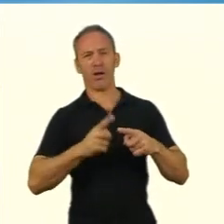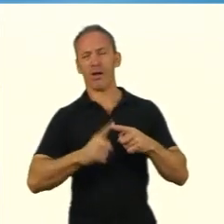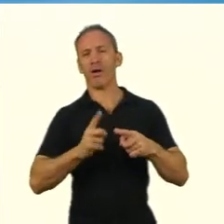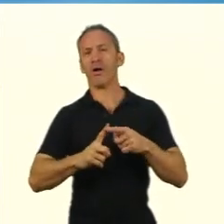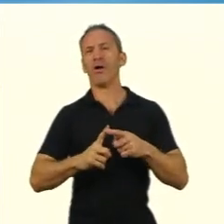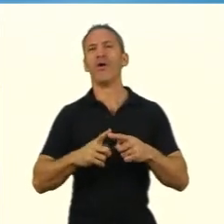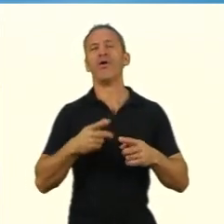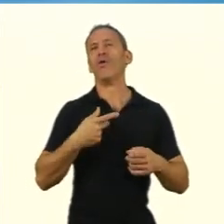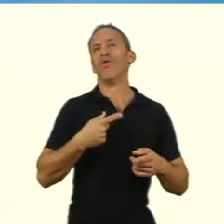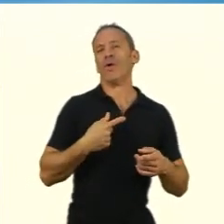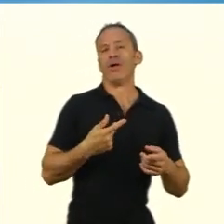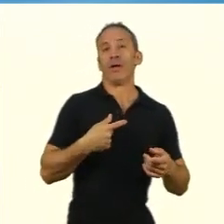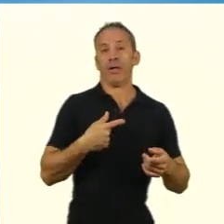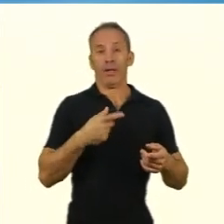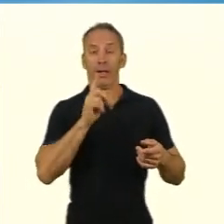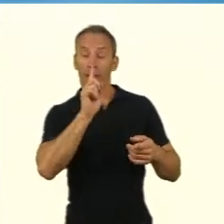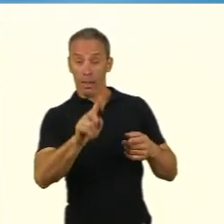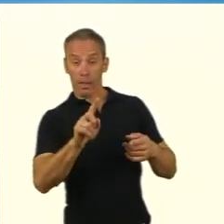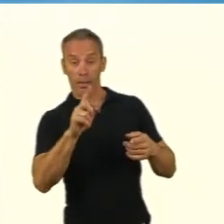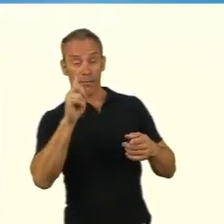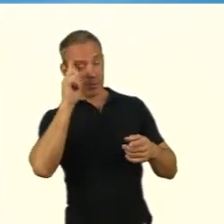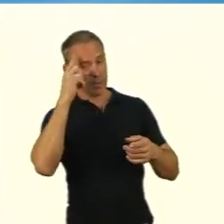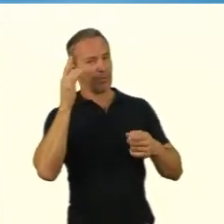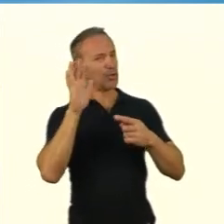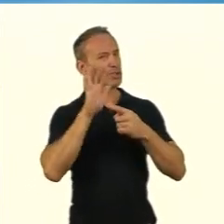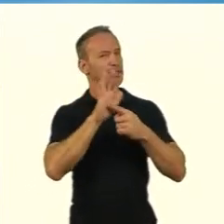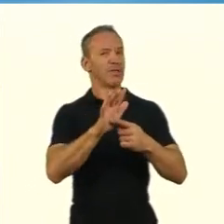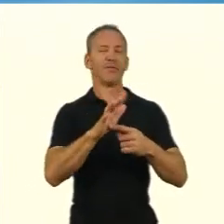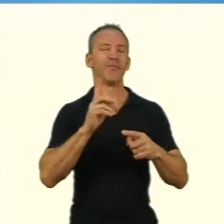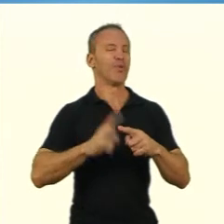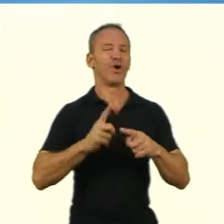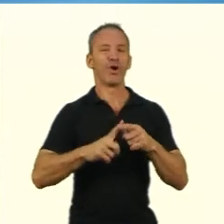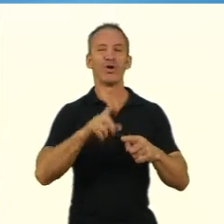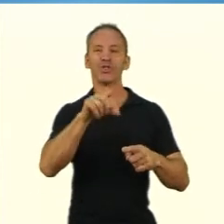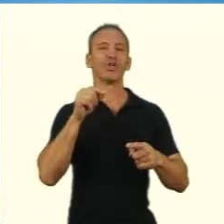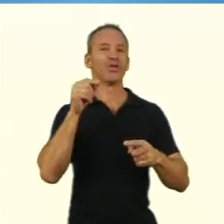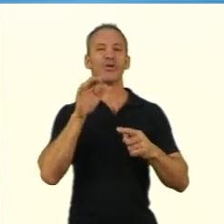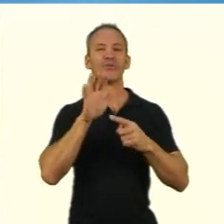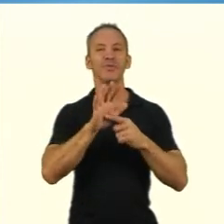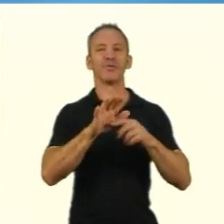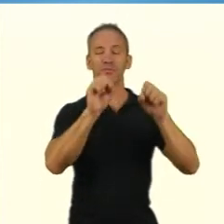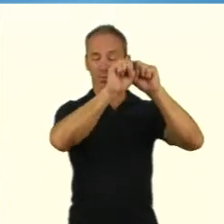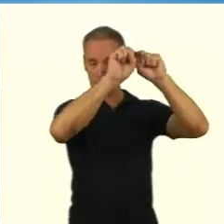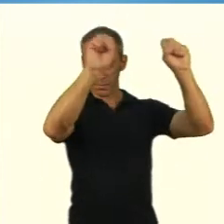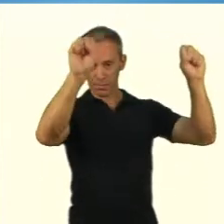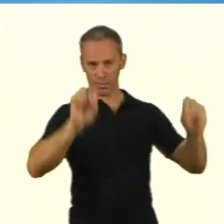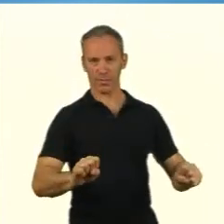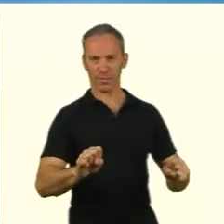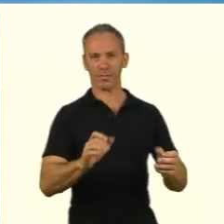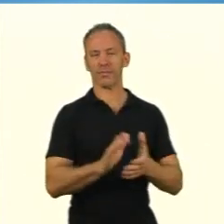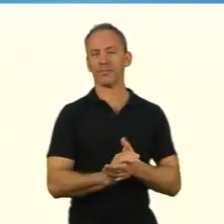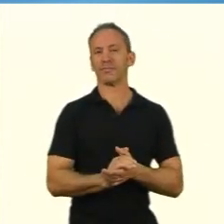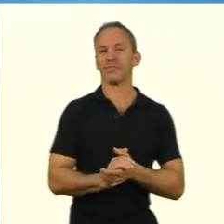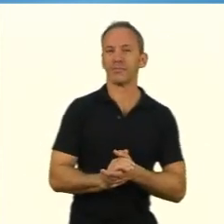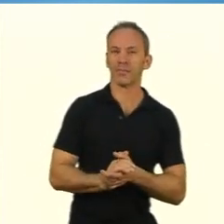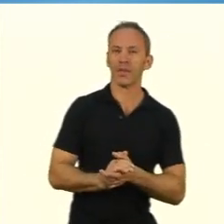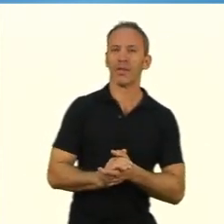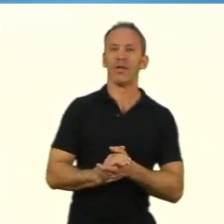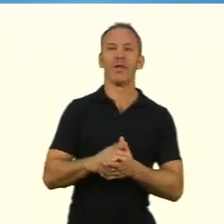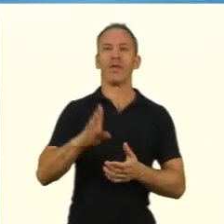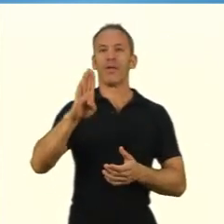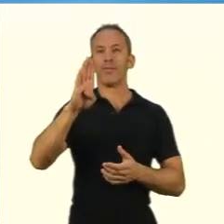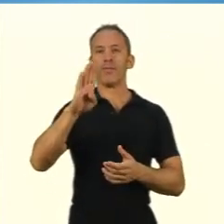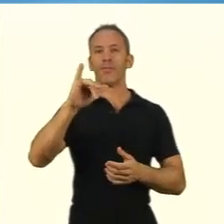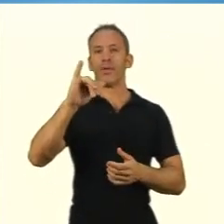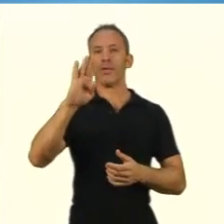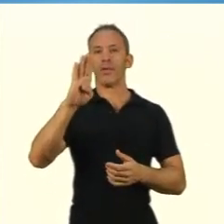Ou até mesmo da experiência com o processo de educação à distância, por que não? O meu problema de pesquisa pode ter uma motivação